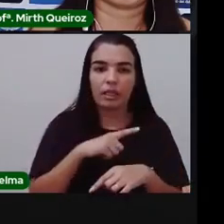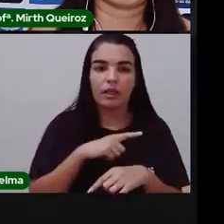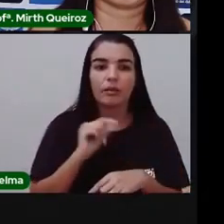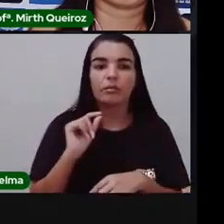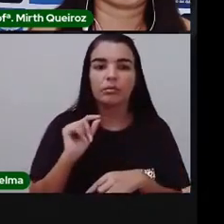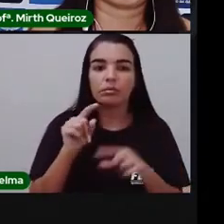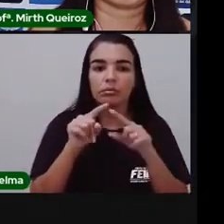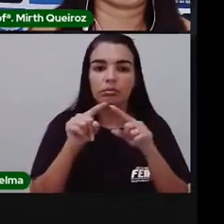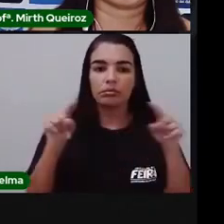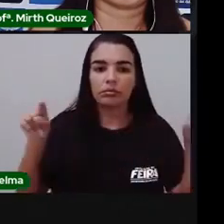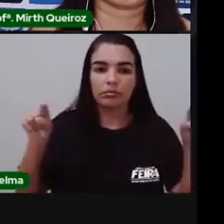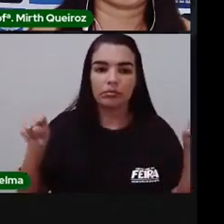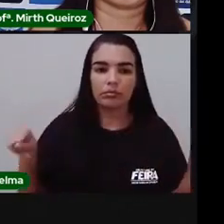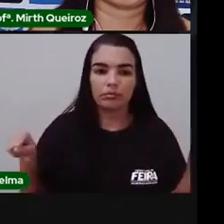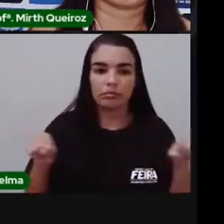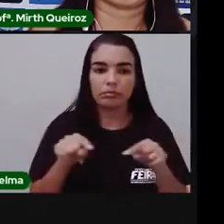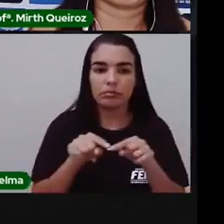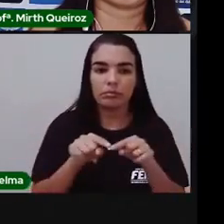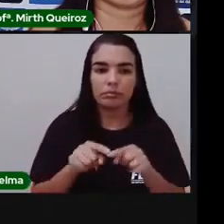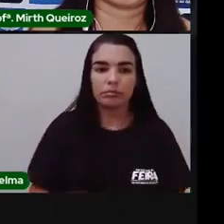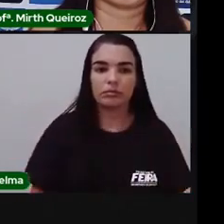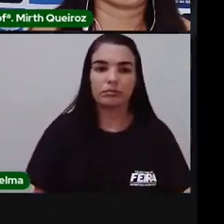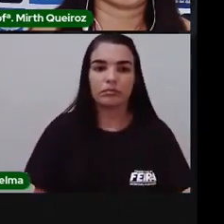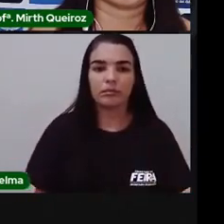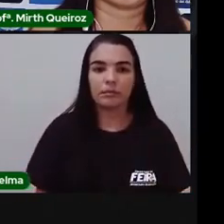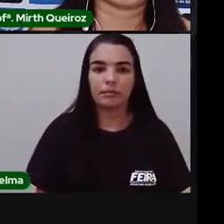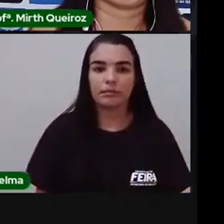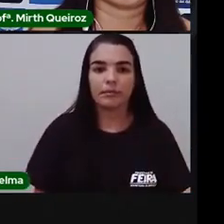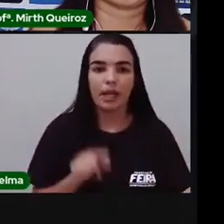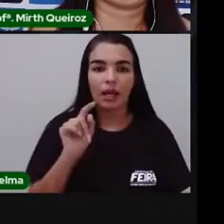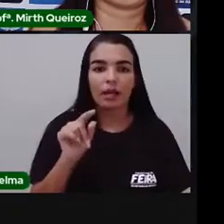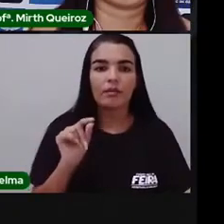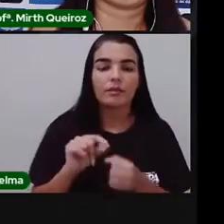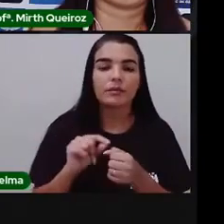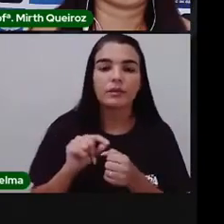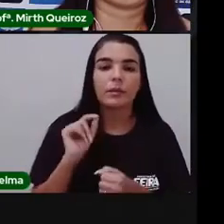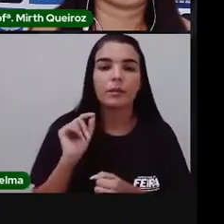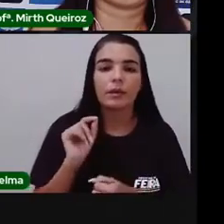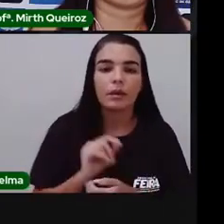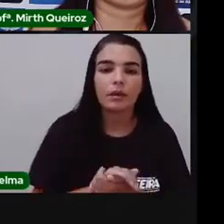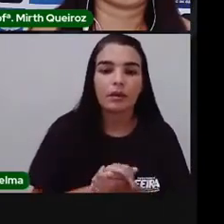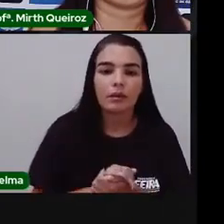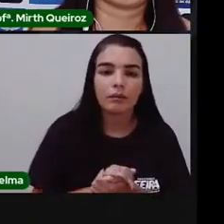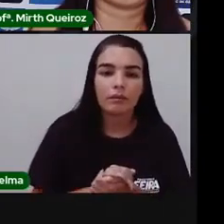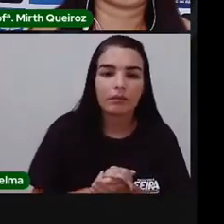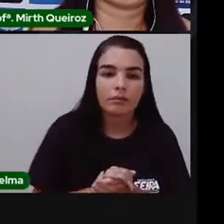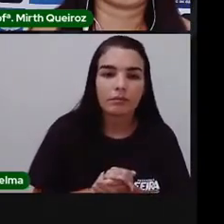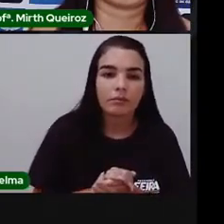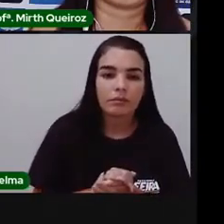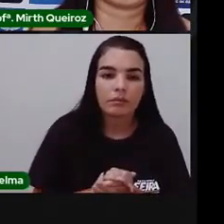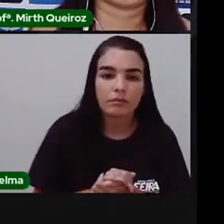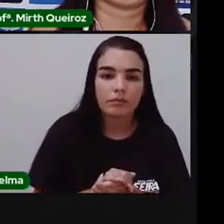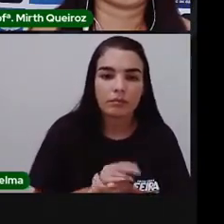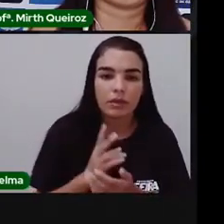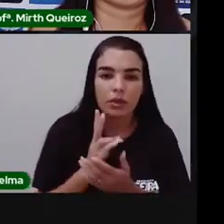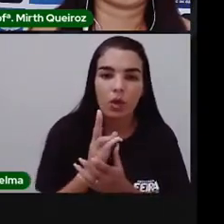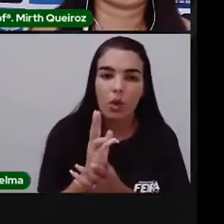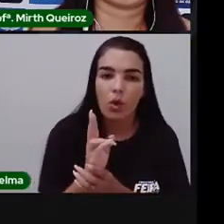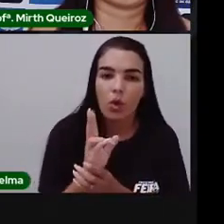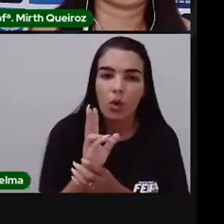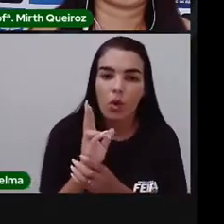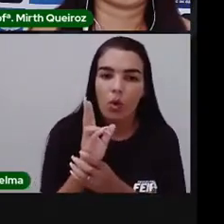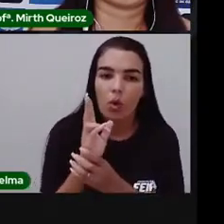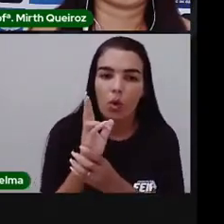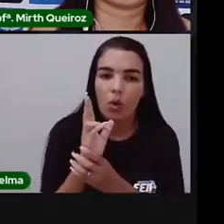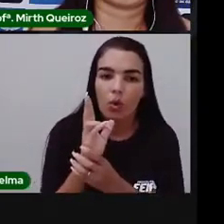ó. De triângulo maior. Aqui, o vocês vão fazer? Vocês vão primeiro, ó. Cortam um triângulo